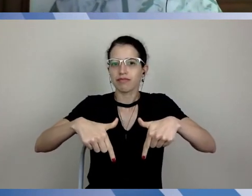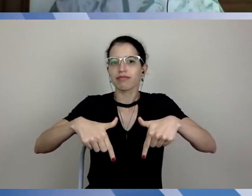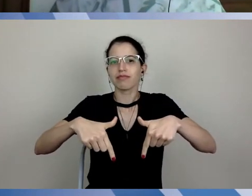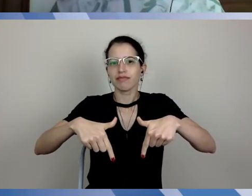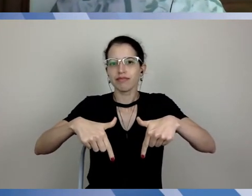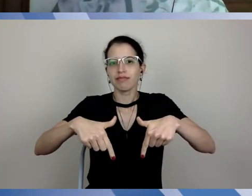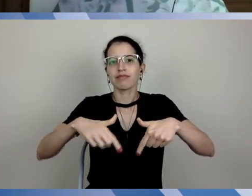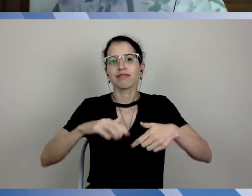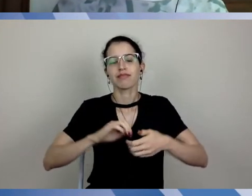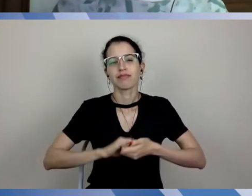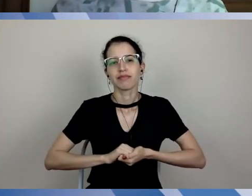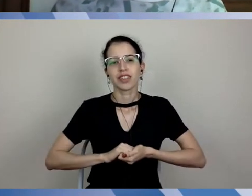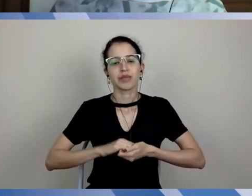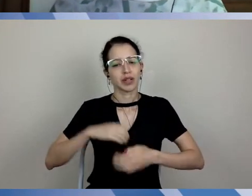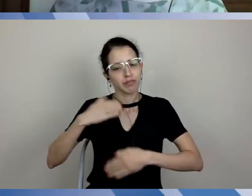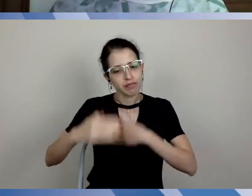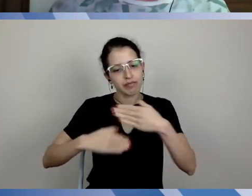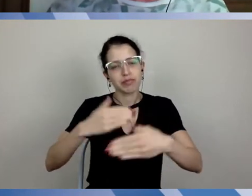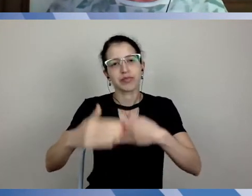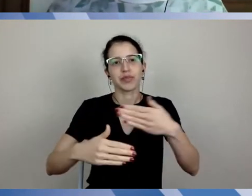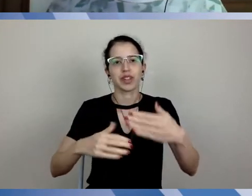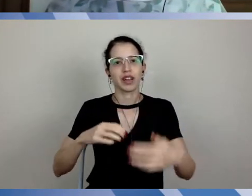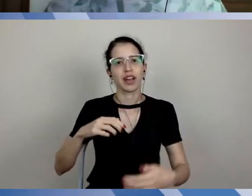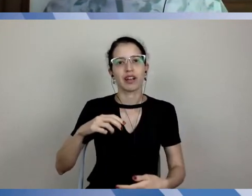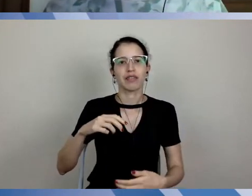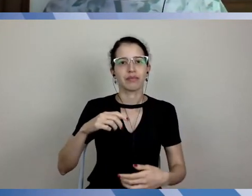avançar nessas questões mais particulares.